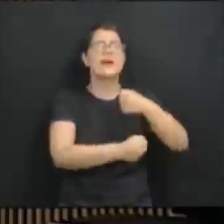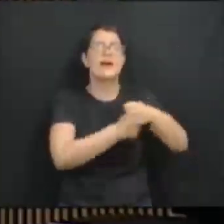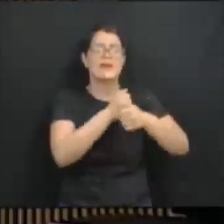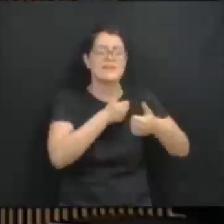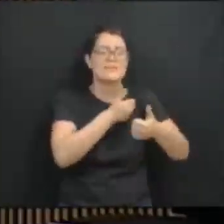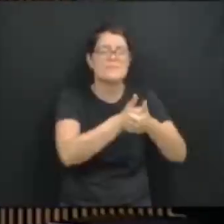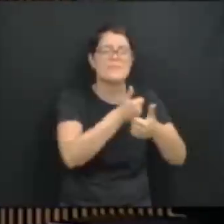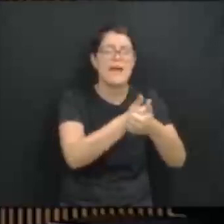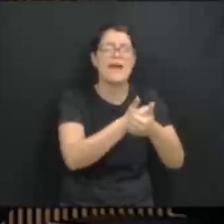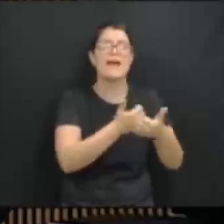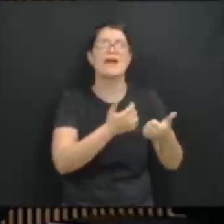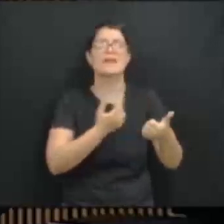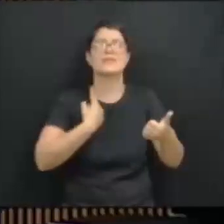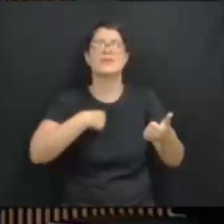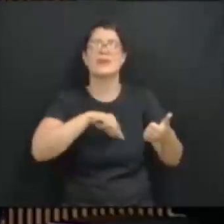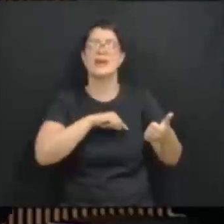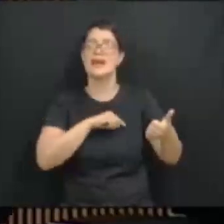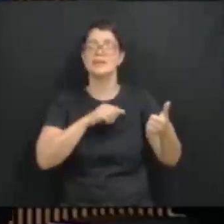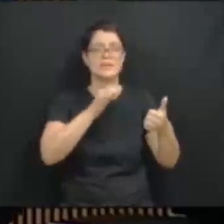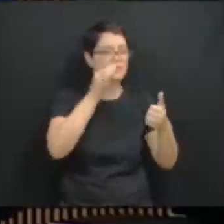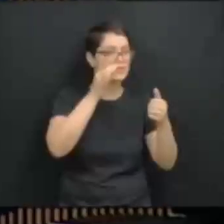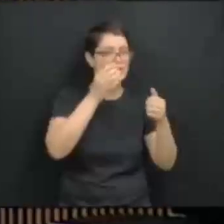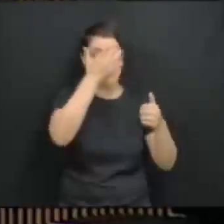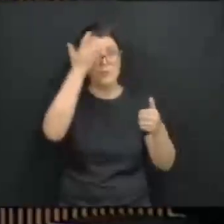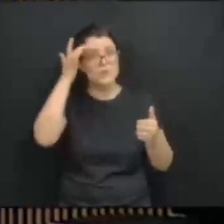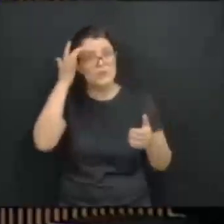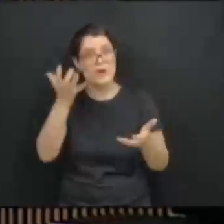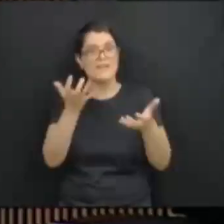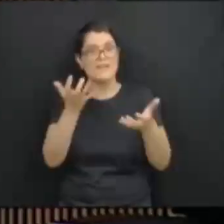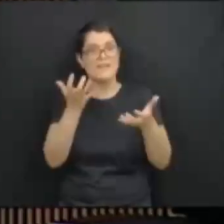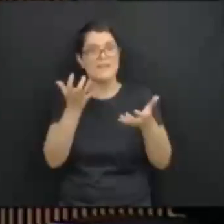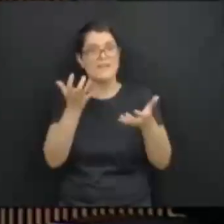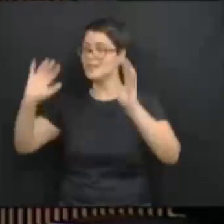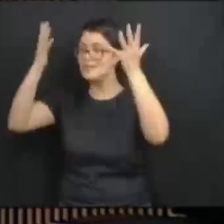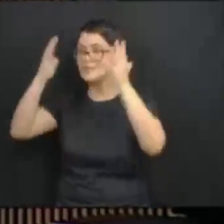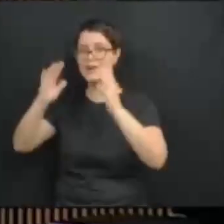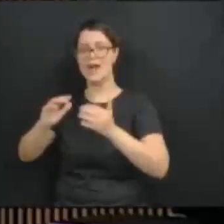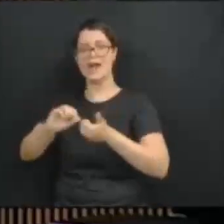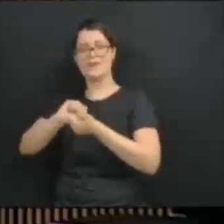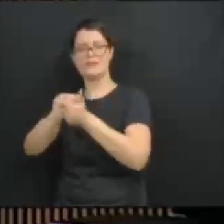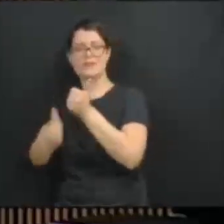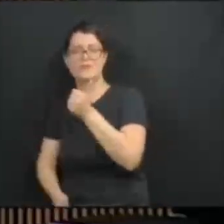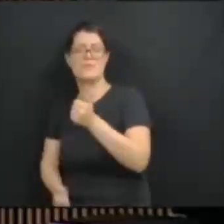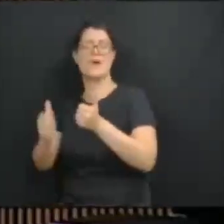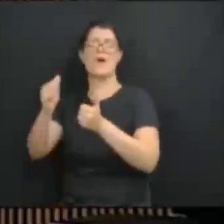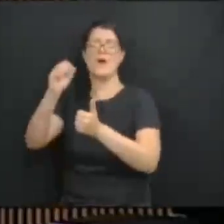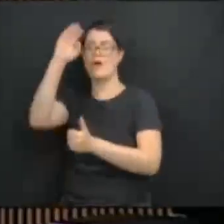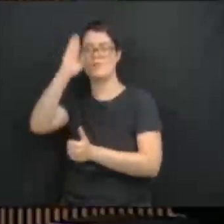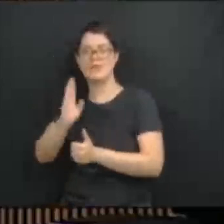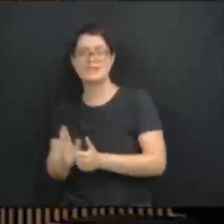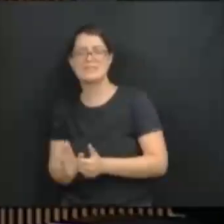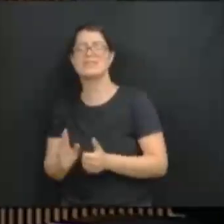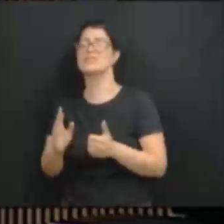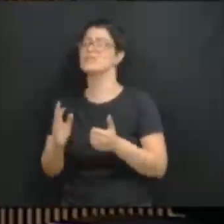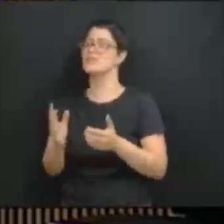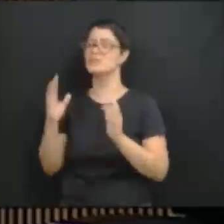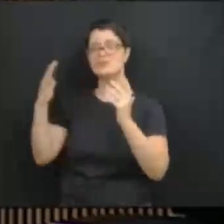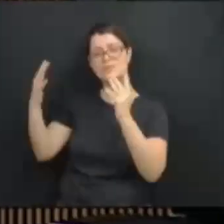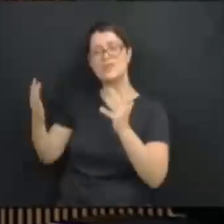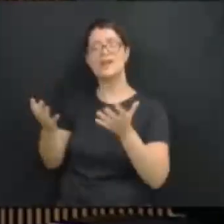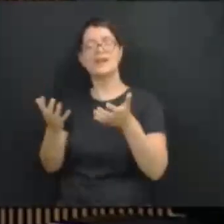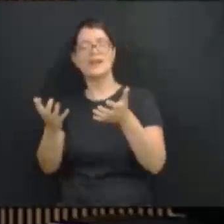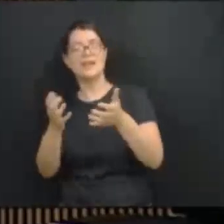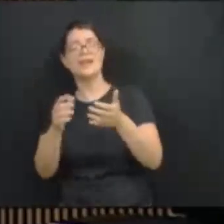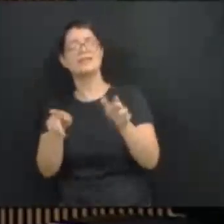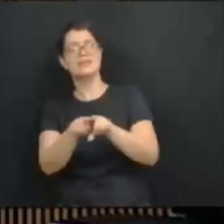celebrar as vitórias do Brasil na Copa do Mundo, queremos compor e ajudar o governo de transição do presidente Lula,